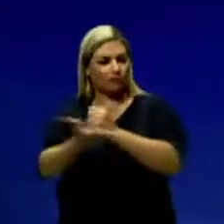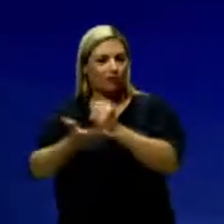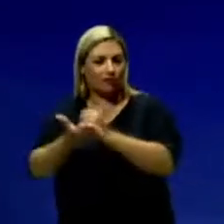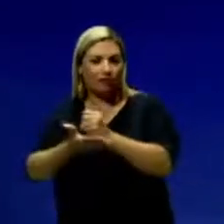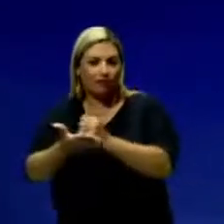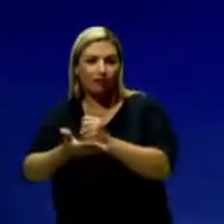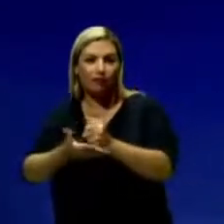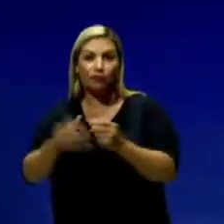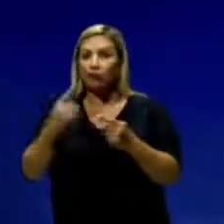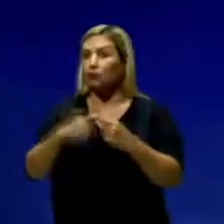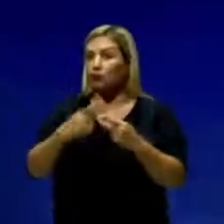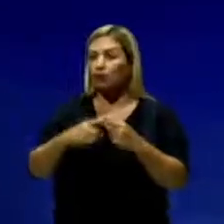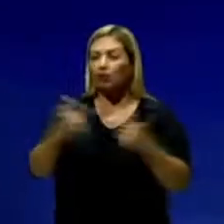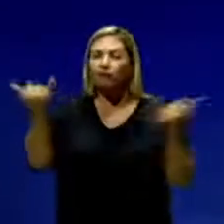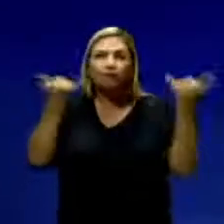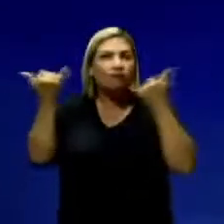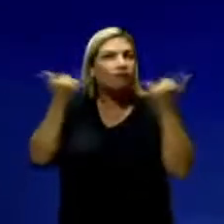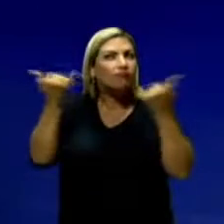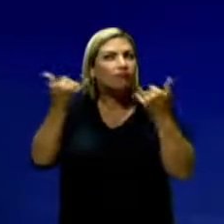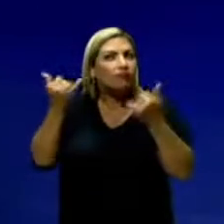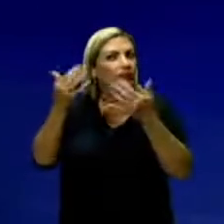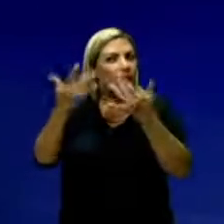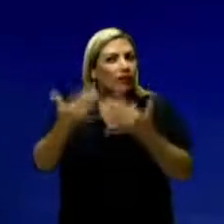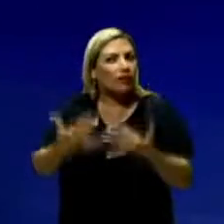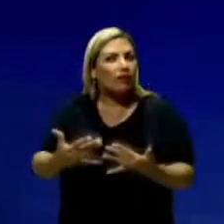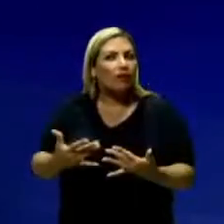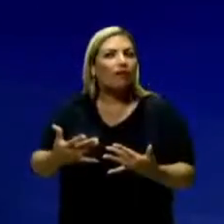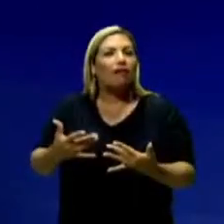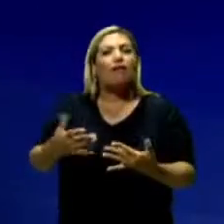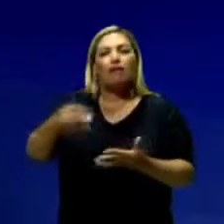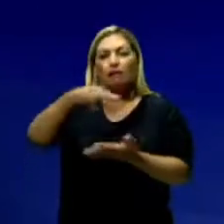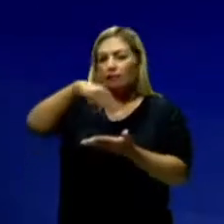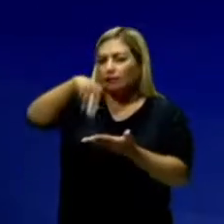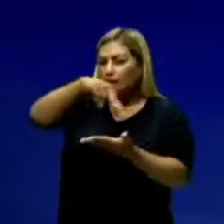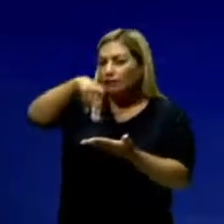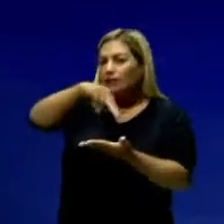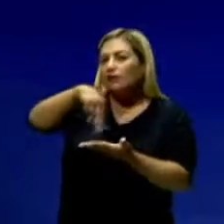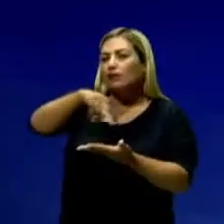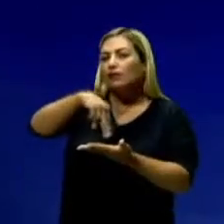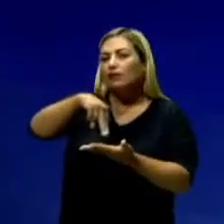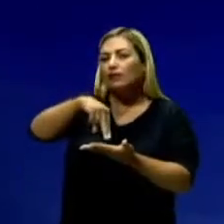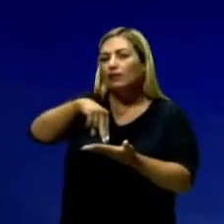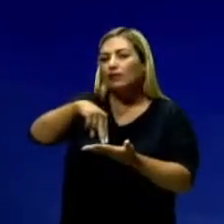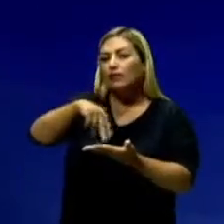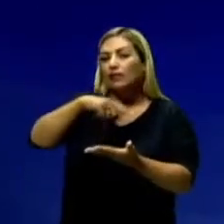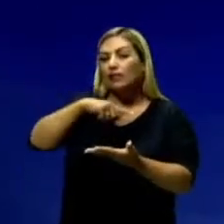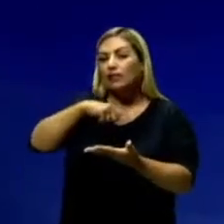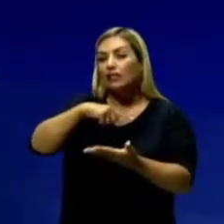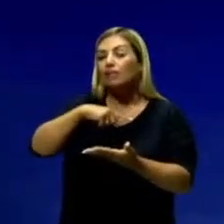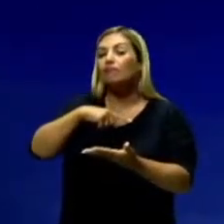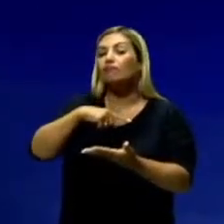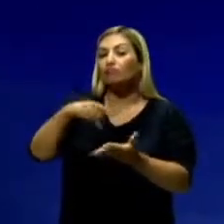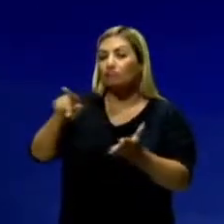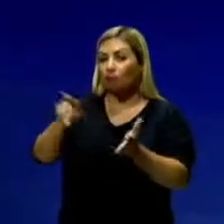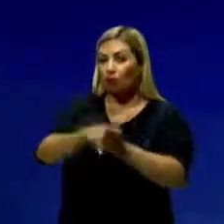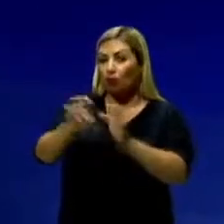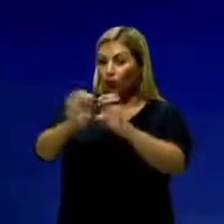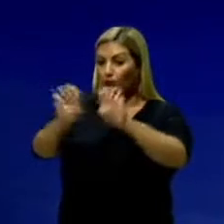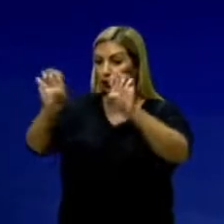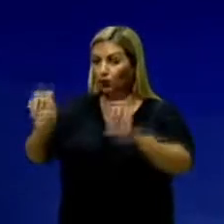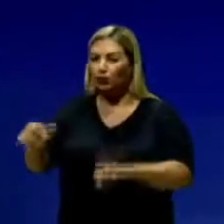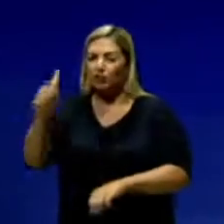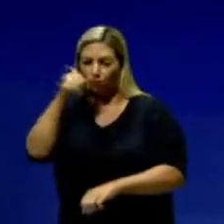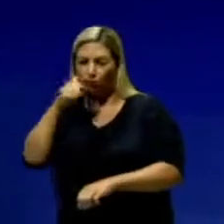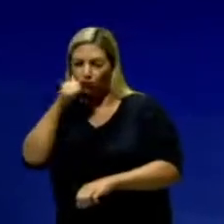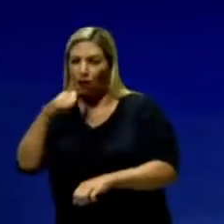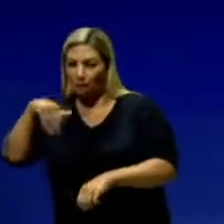Por quê? Vocês vão ouvir muito falar que as danças são vindas e advindas de uma estrutura muito